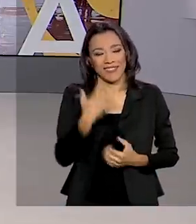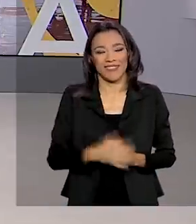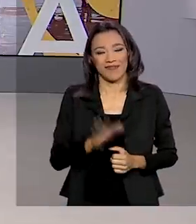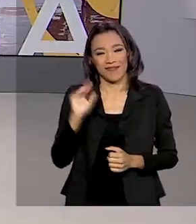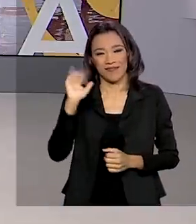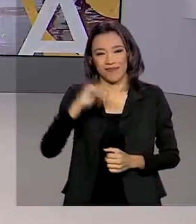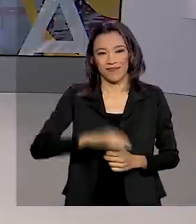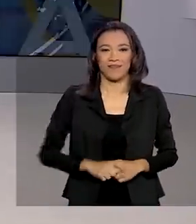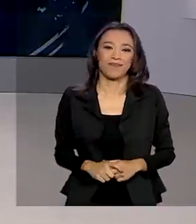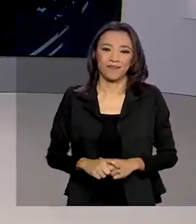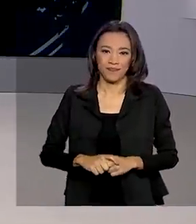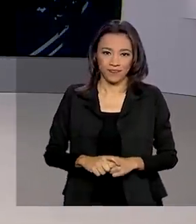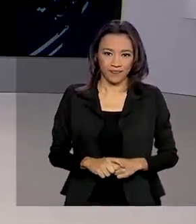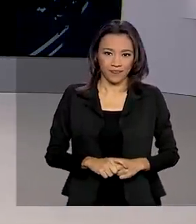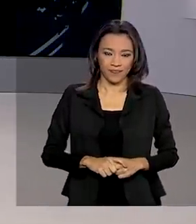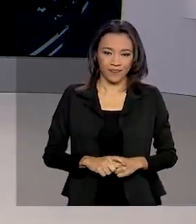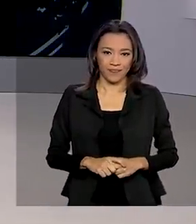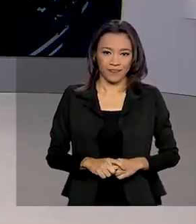tchau, tchau.